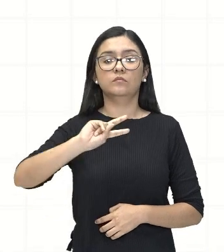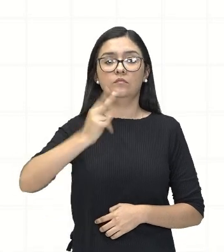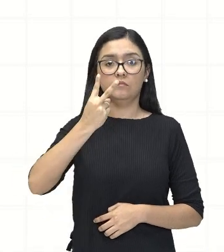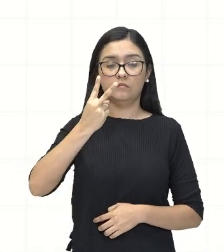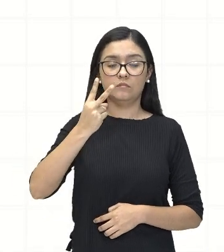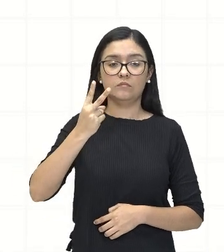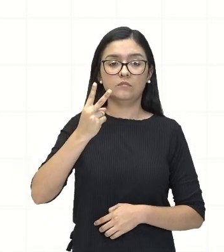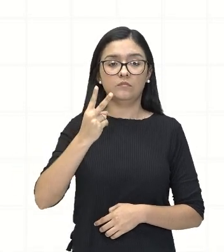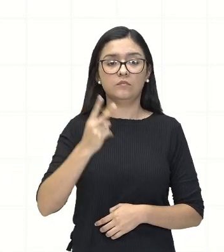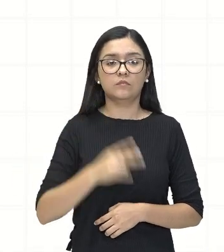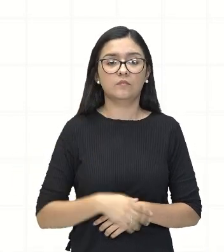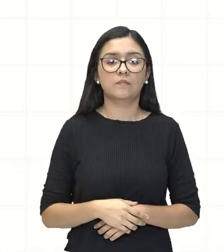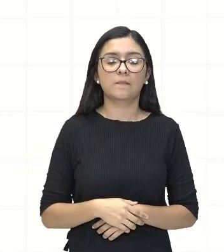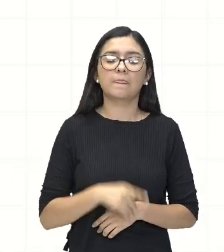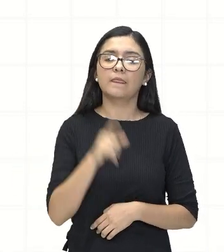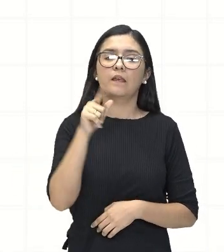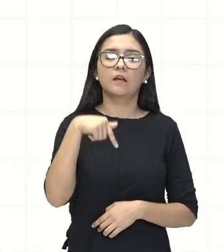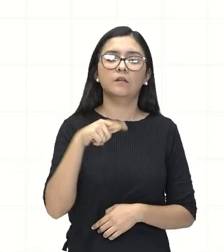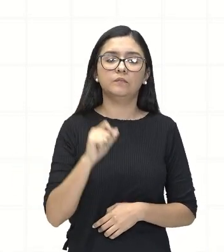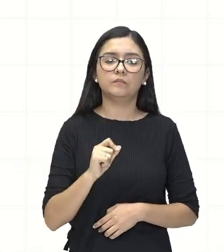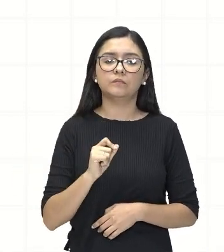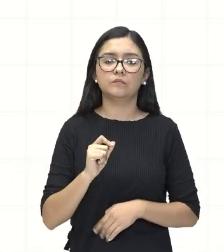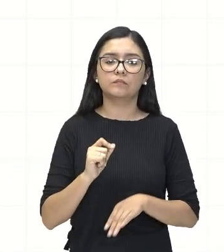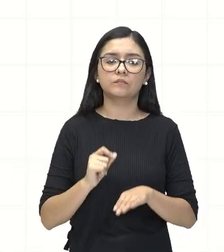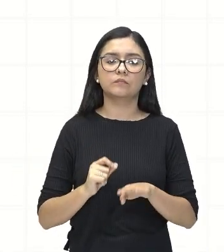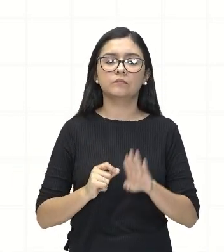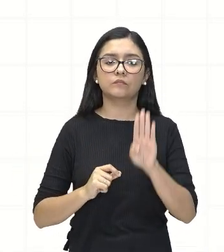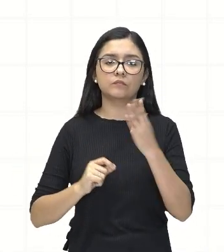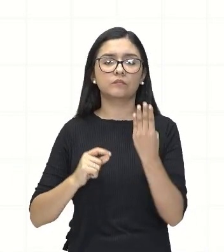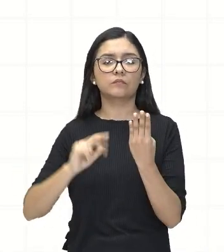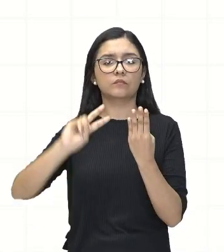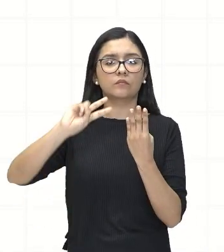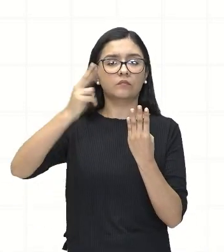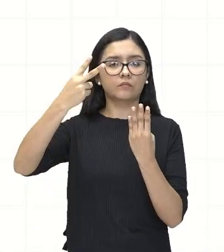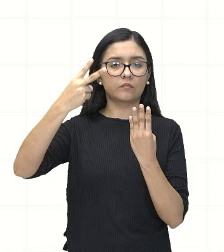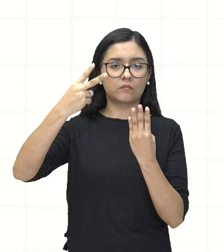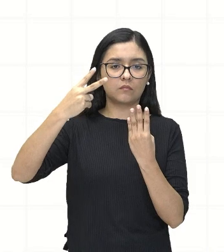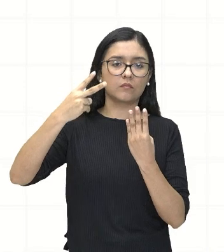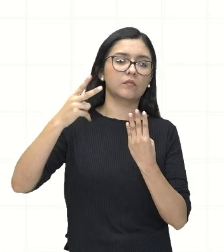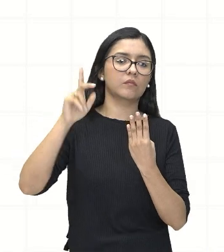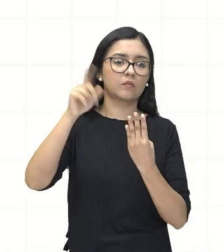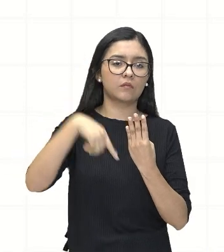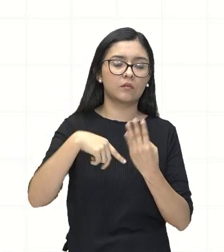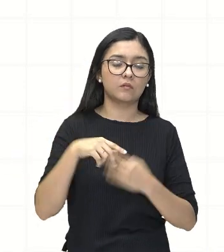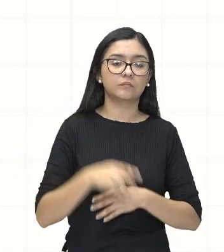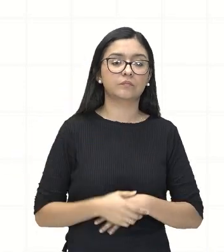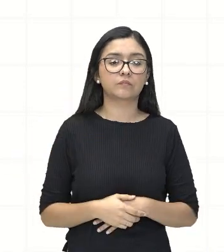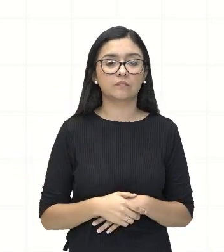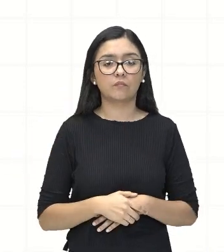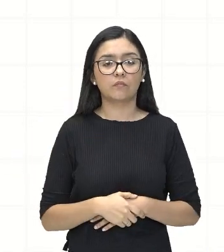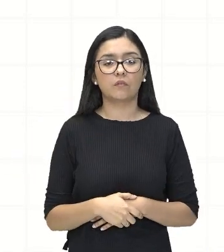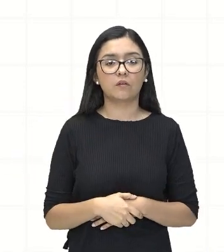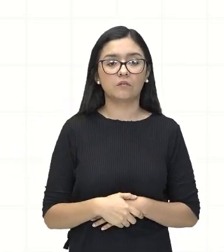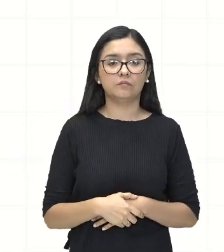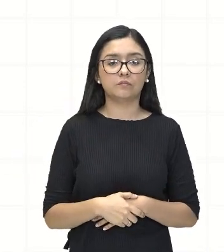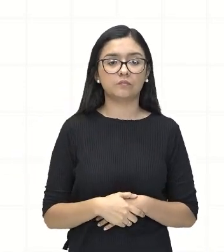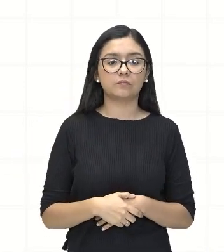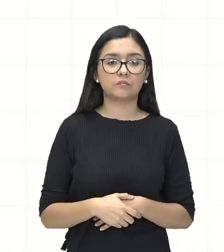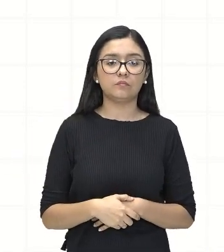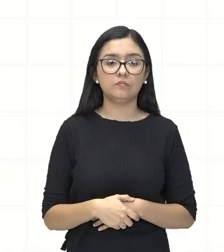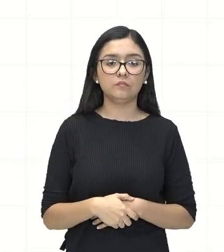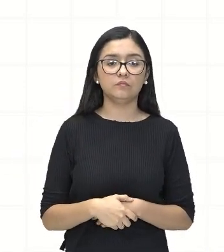nós falamos, ah, o quadrado elevado ao quadrado. Não mesmo? E ele vem dessa relação